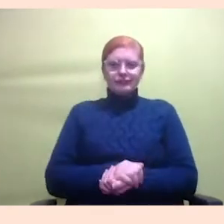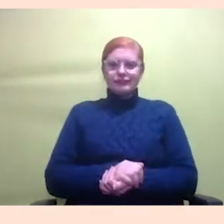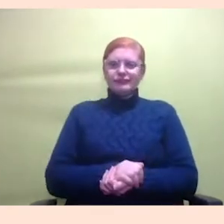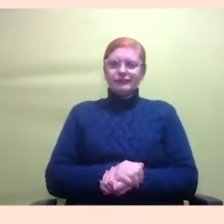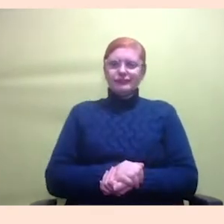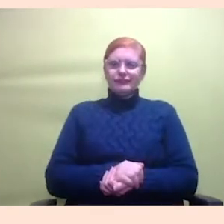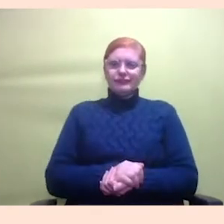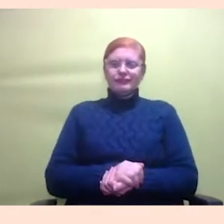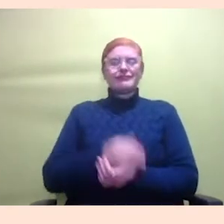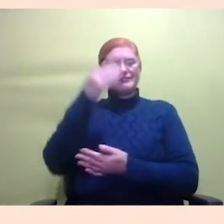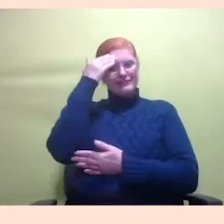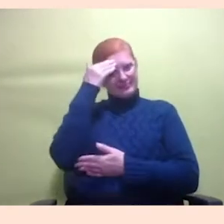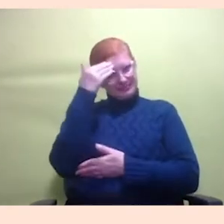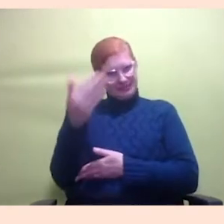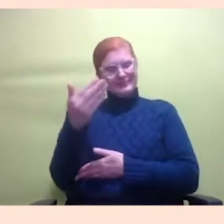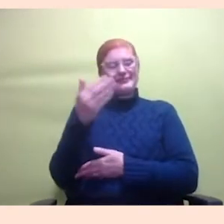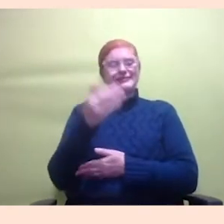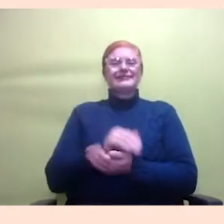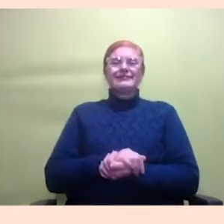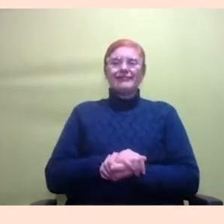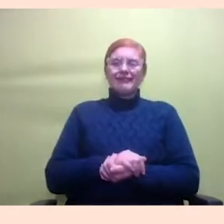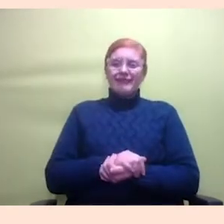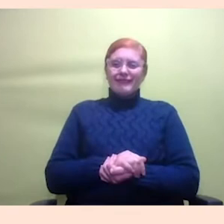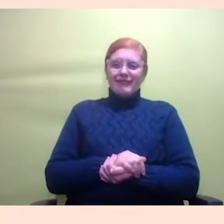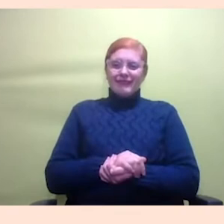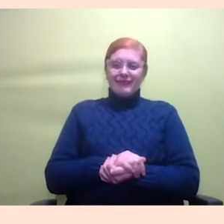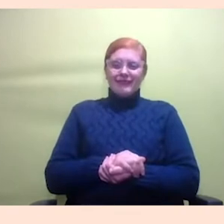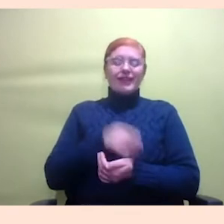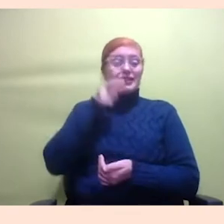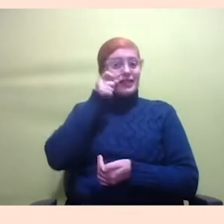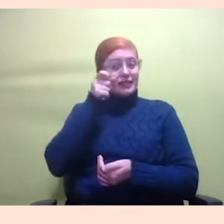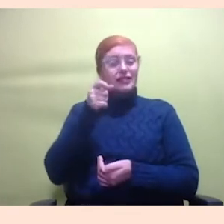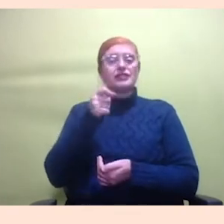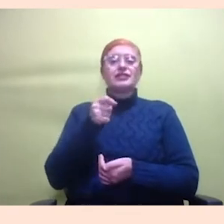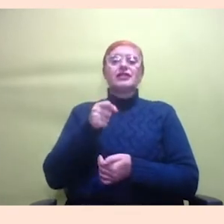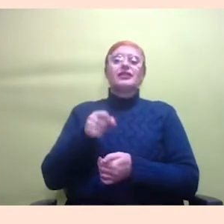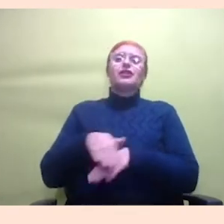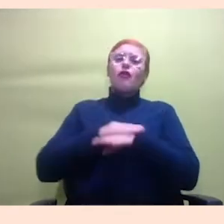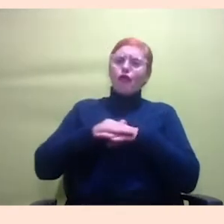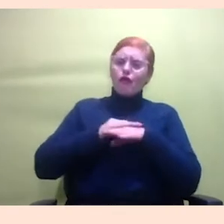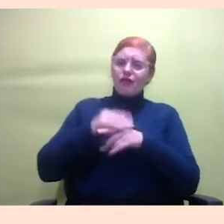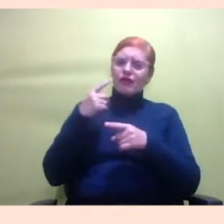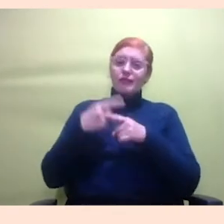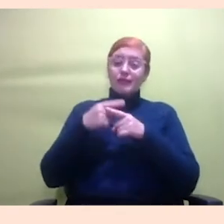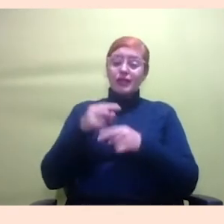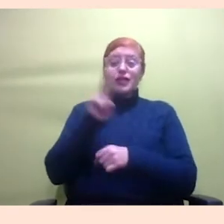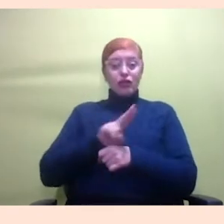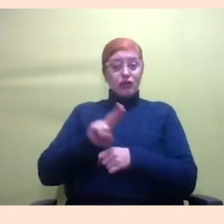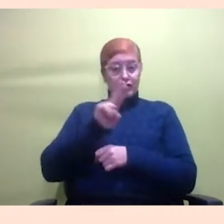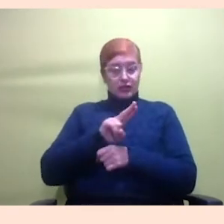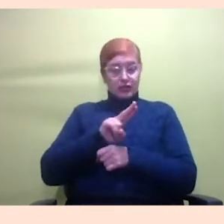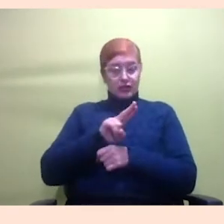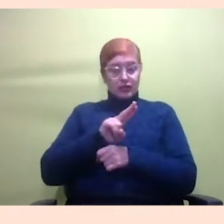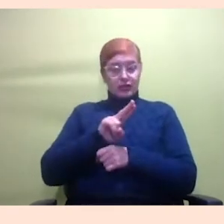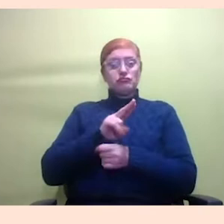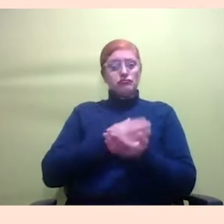Grata, grata, Isabela. A gente, é muito interessante essa conversa aqui porque a gente na Universidade Livre, desde o começo a gente tentou também